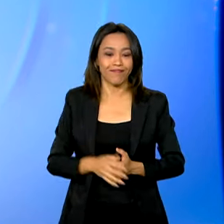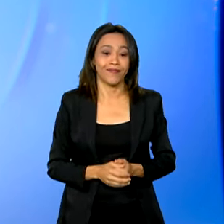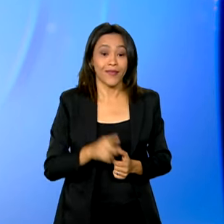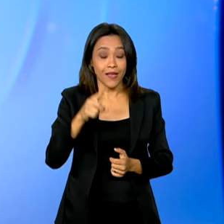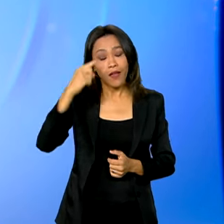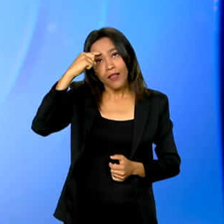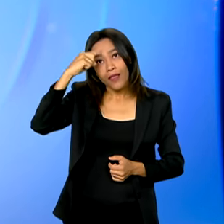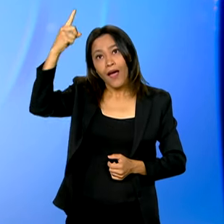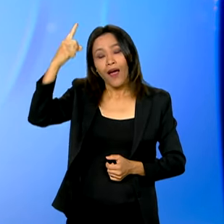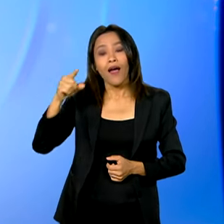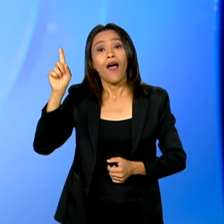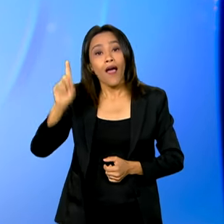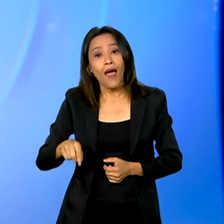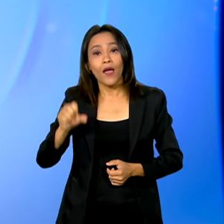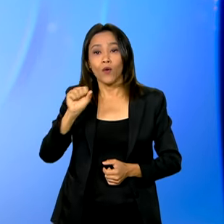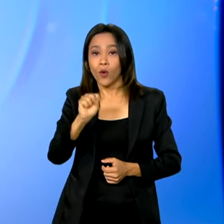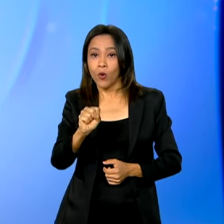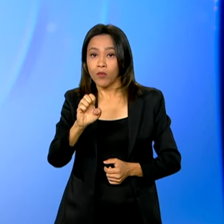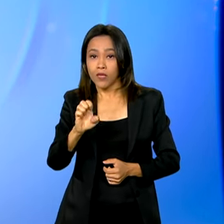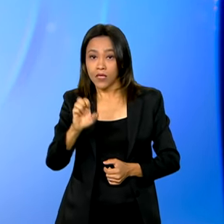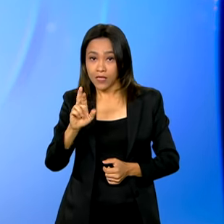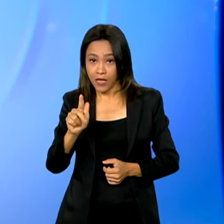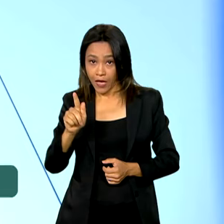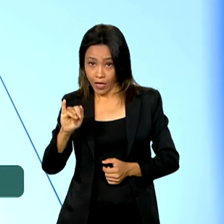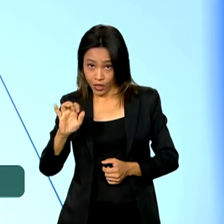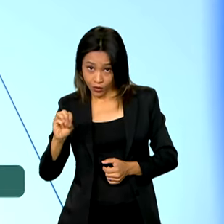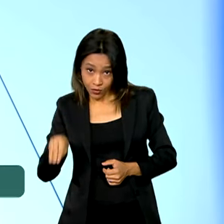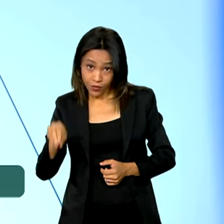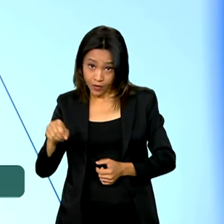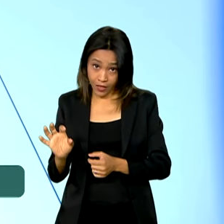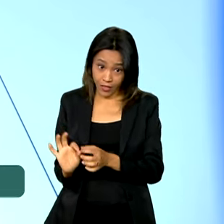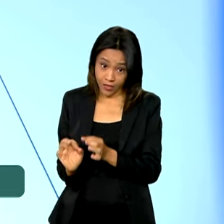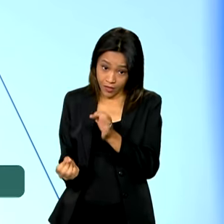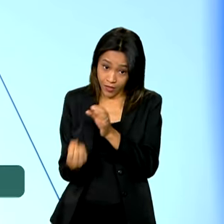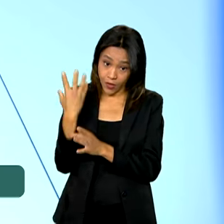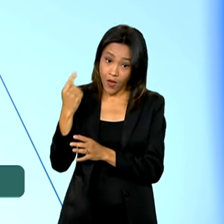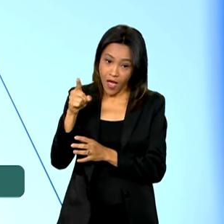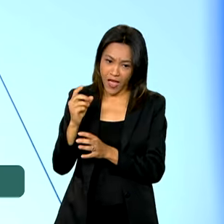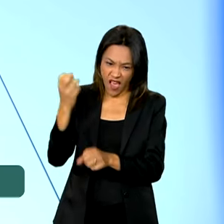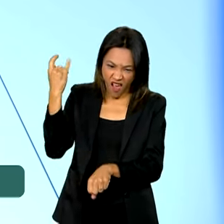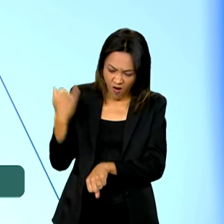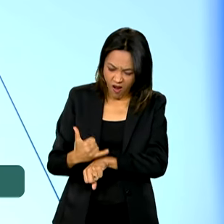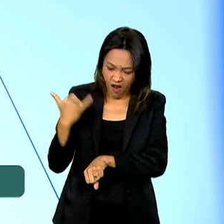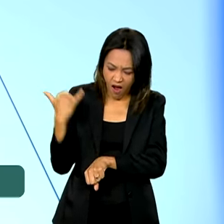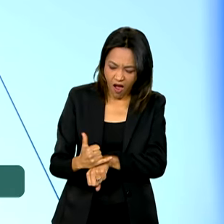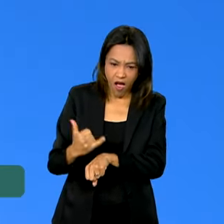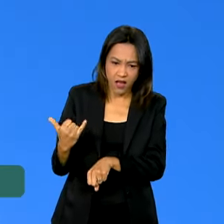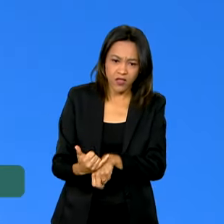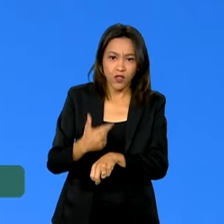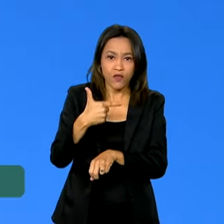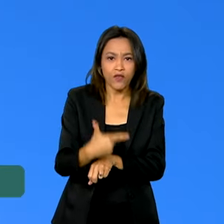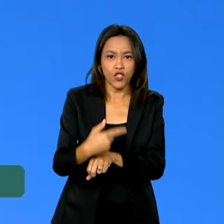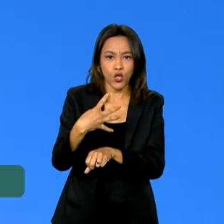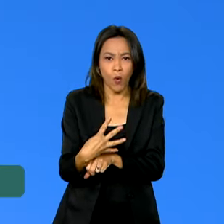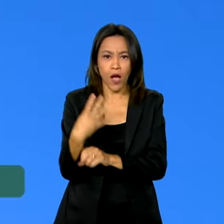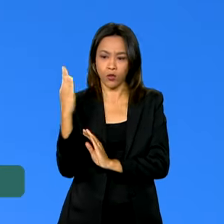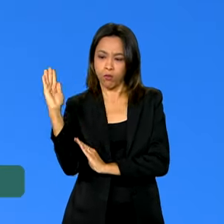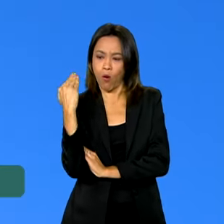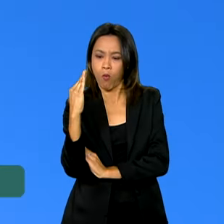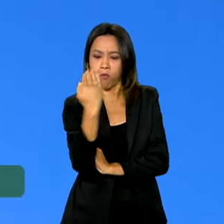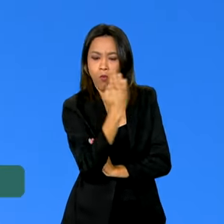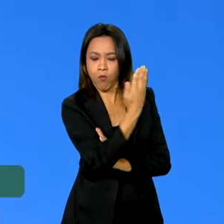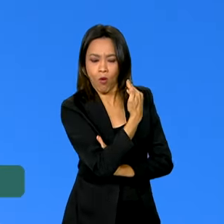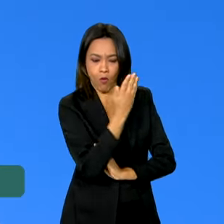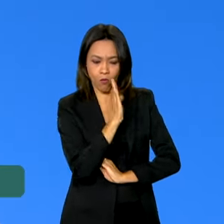Idealizado pelo arquiteto Sérgio Bernardes, a estrutura é feita de aço e possui 24 barras, representando os